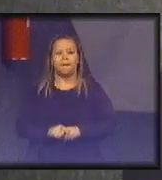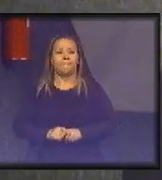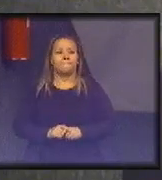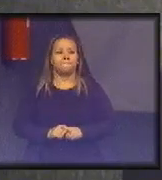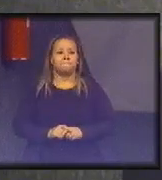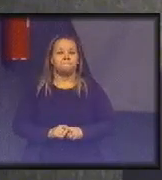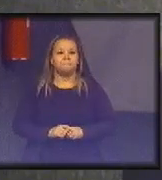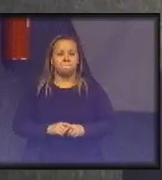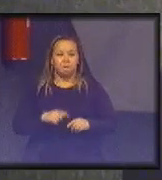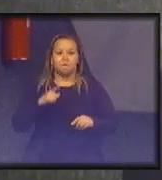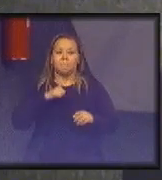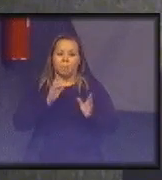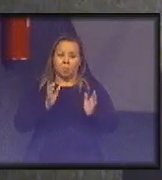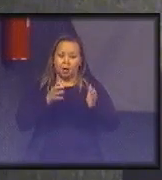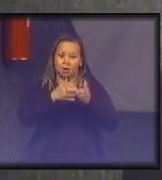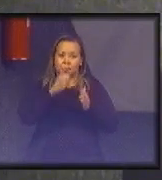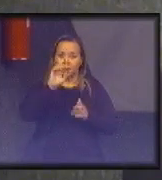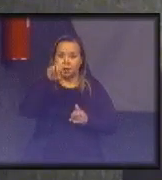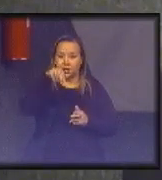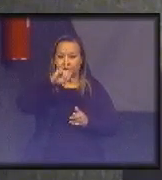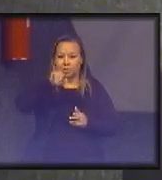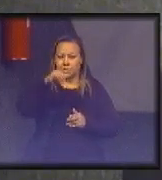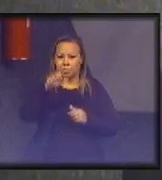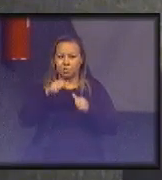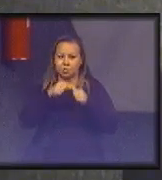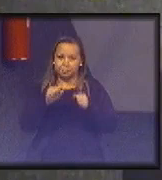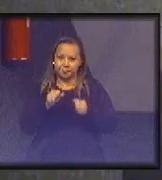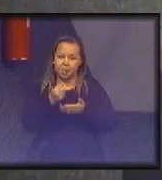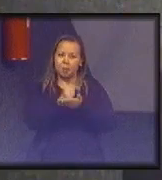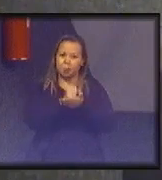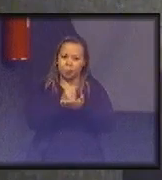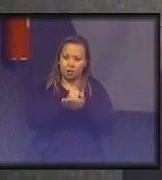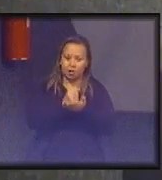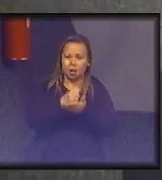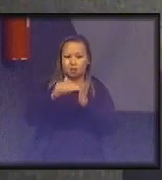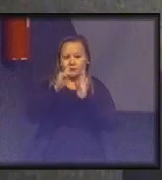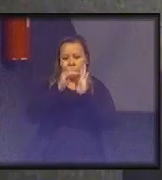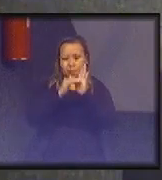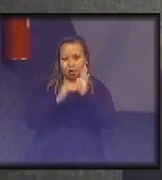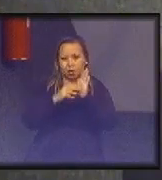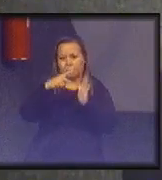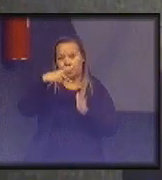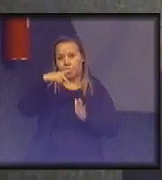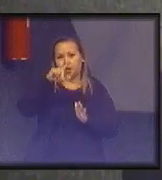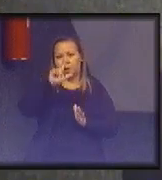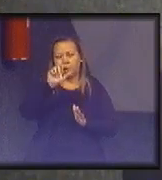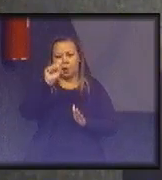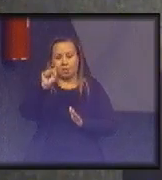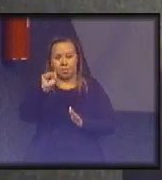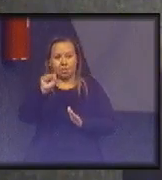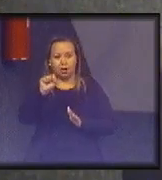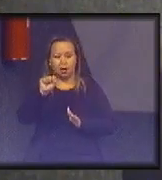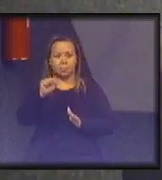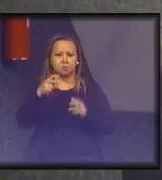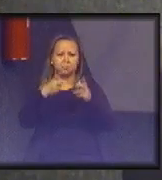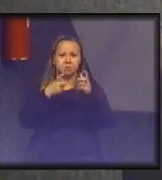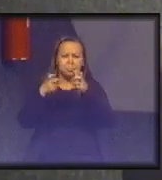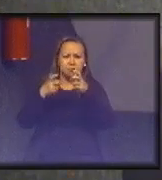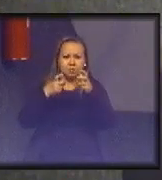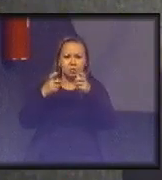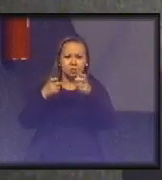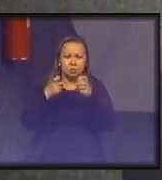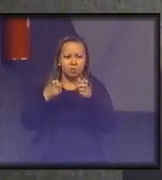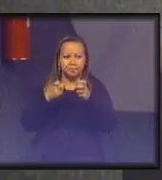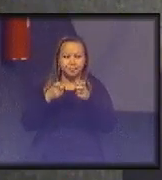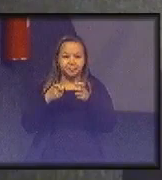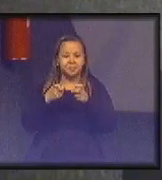Há uma equipe do CNJ destacada especialmente para o monitoramento dos dados do PLS, percebe-se a necessidade de maior estabilidade no sistema PLS-JUD.